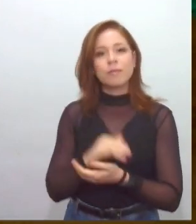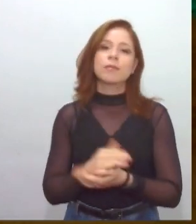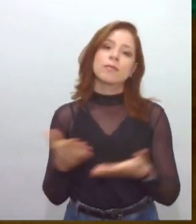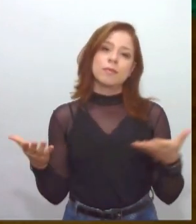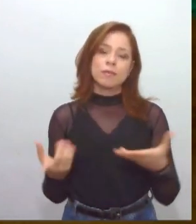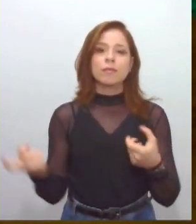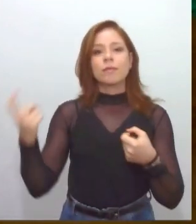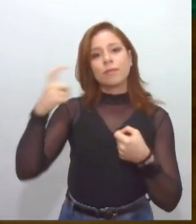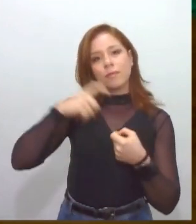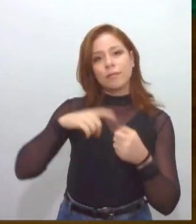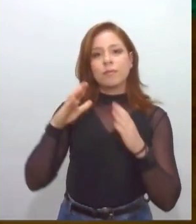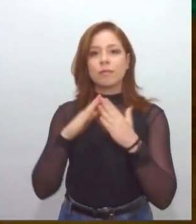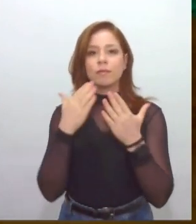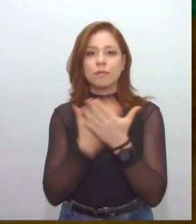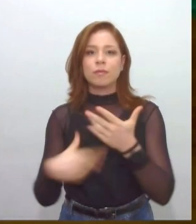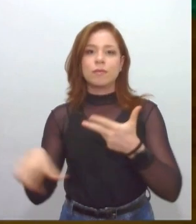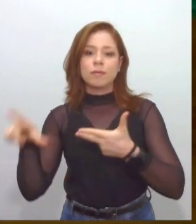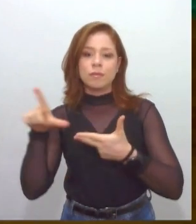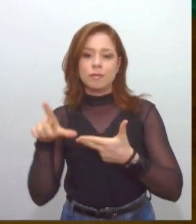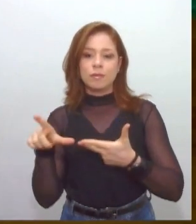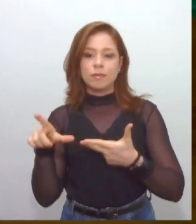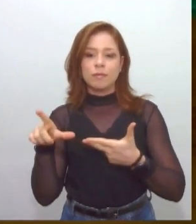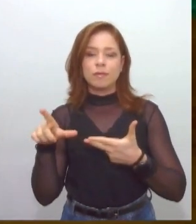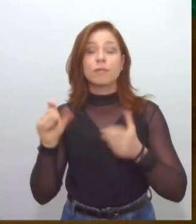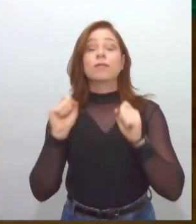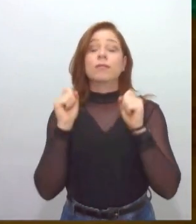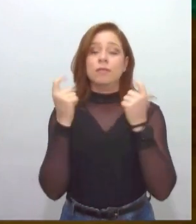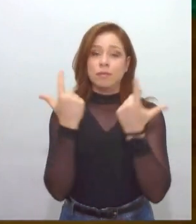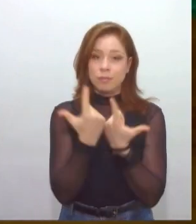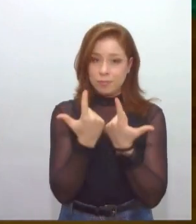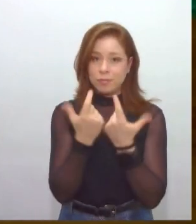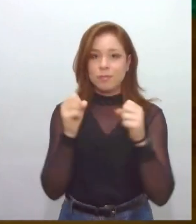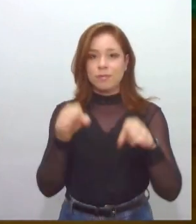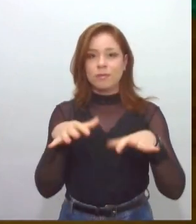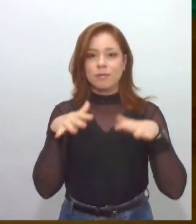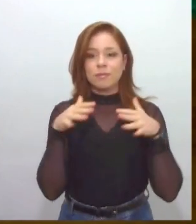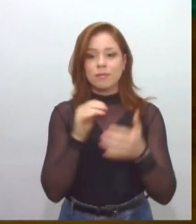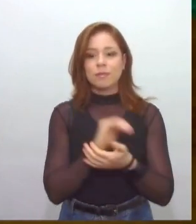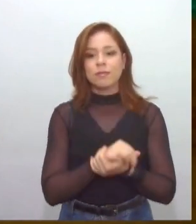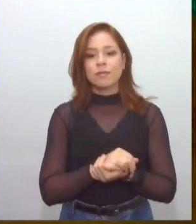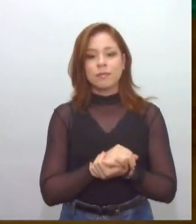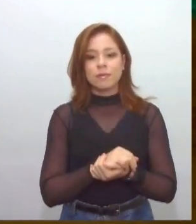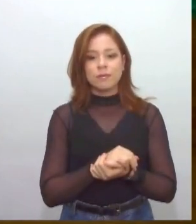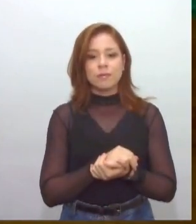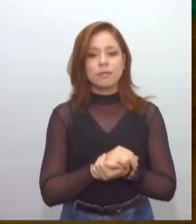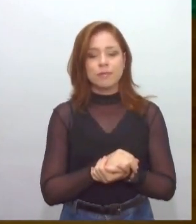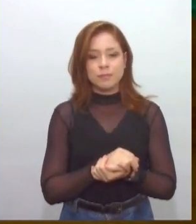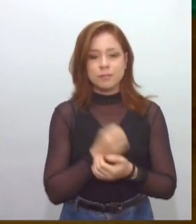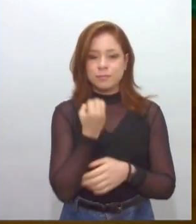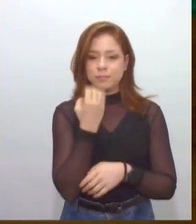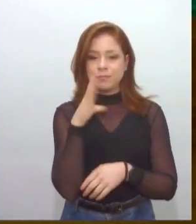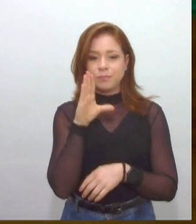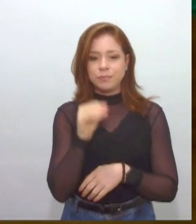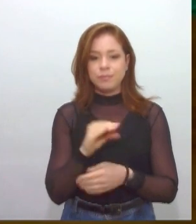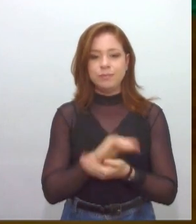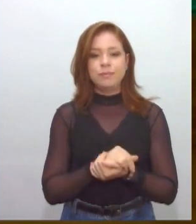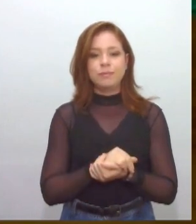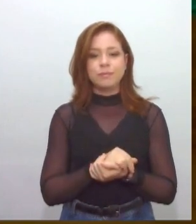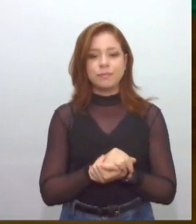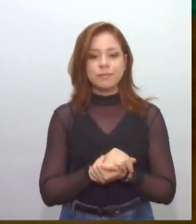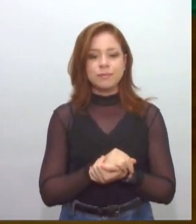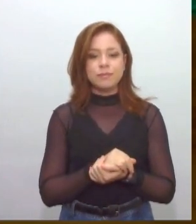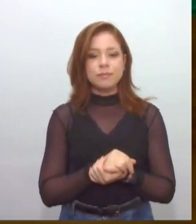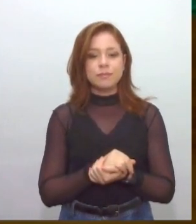Legislativa, Anderson, e de volta ao plenário aqui, Pedro Barreto de Andrade. Boa noite. Boa noite. É muito importante que se